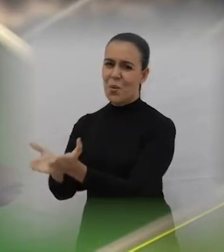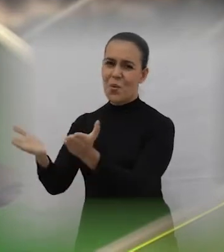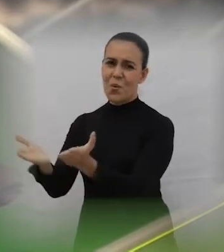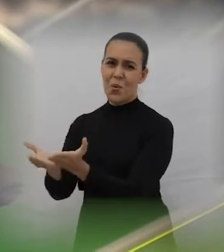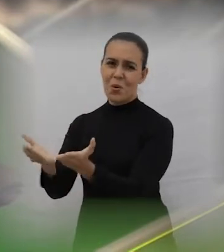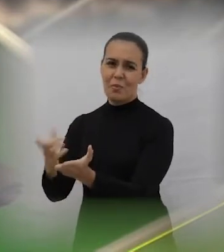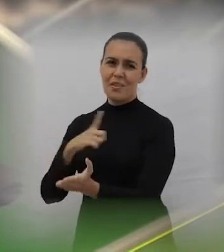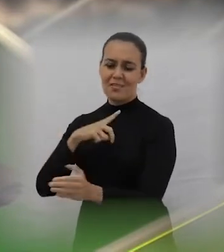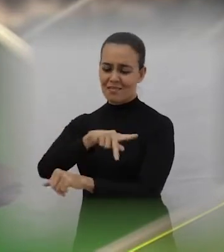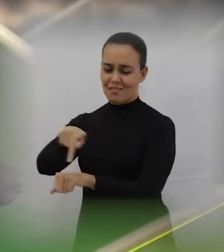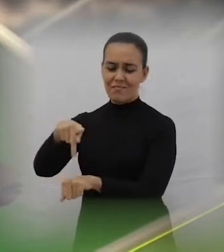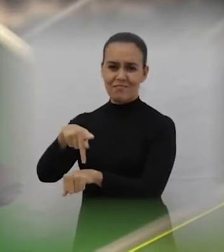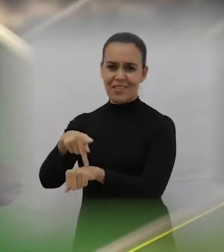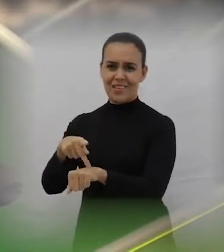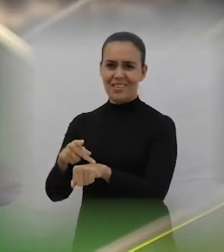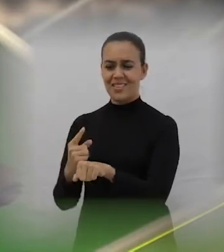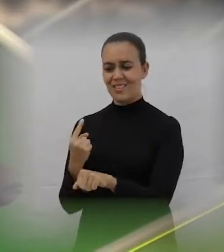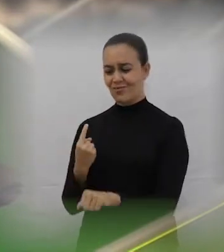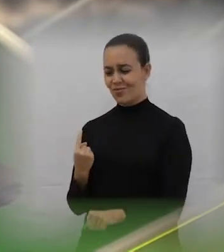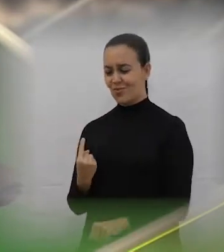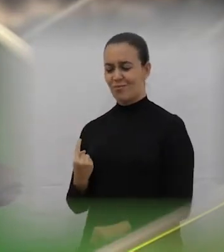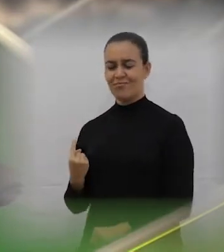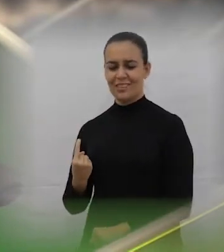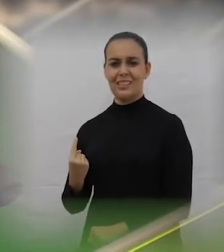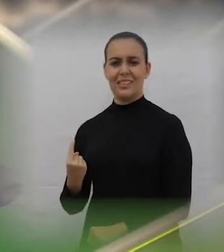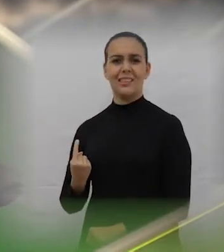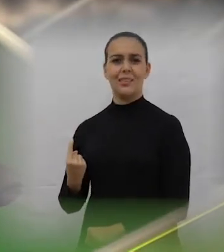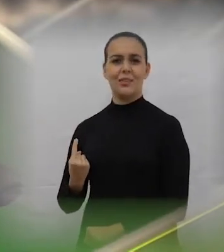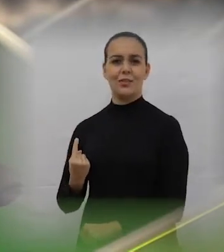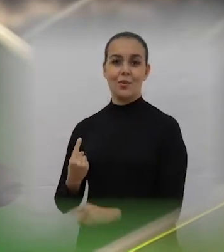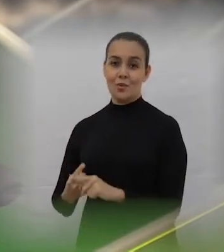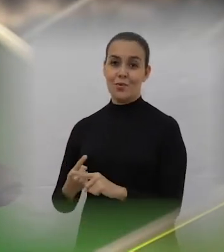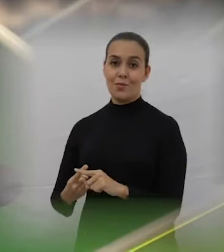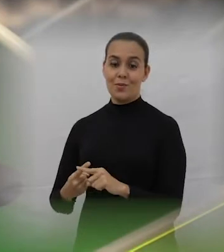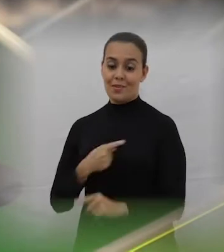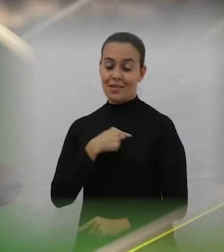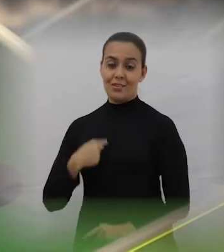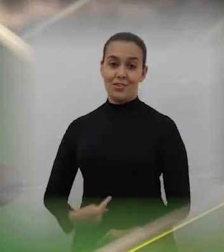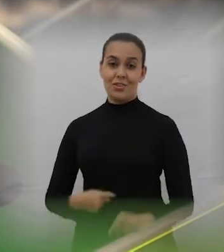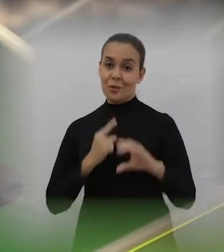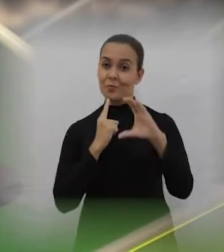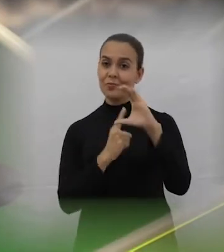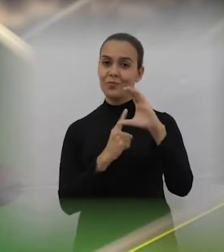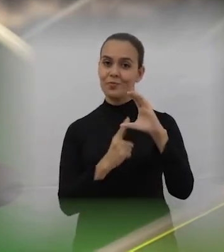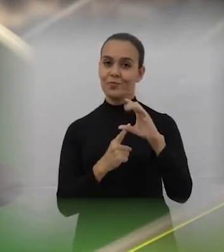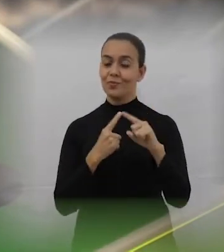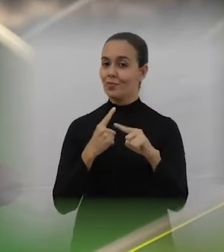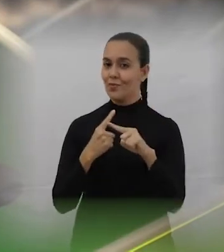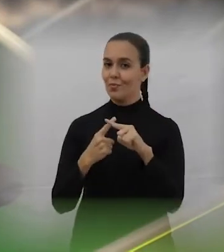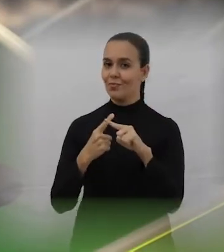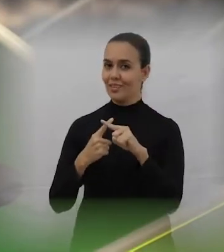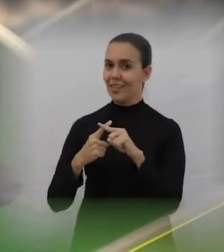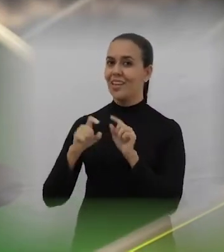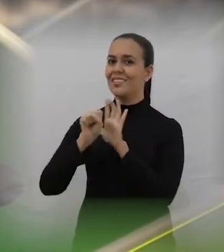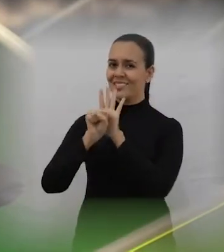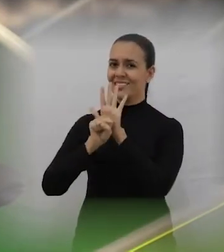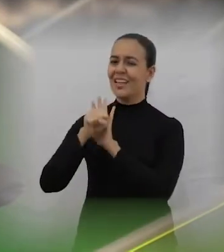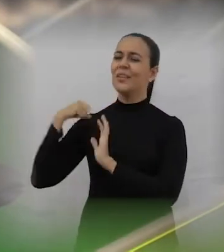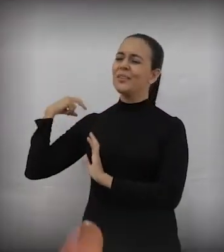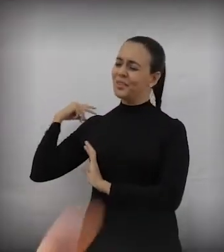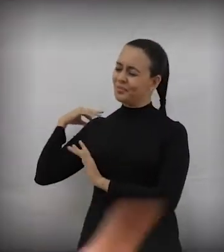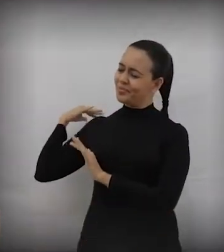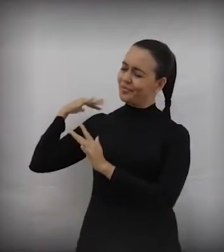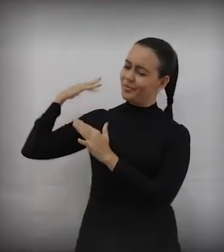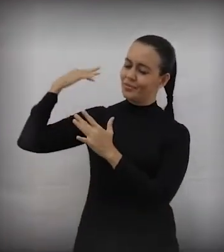como a China é conhecida em chinês, durante séculos. E esse mecanismo se chama... Ele não disse quais as palavras, essas são